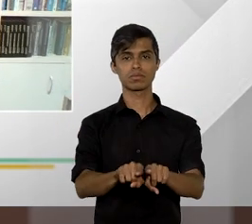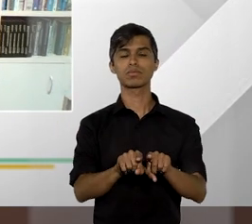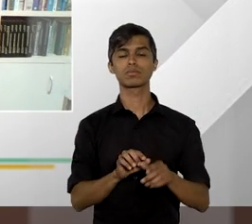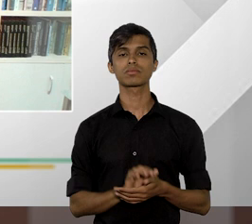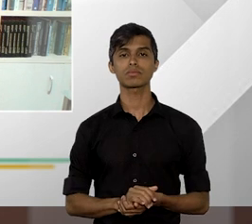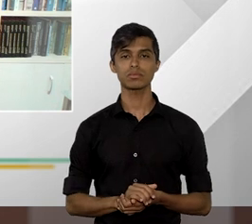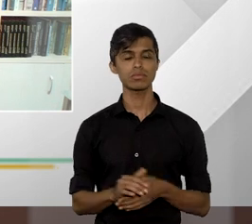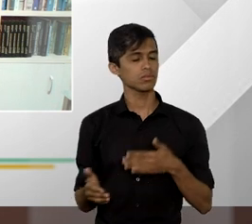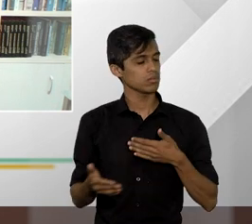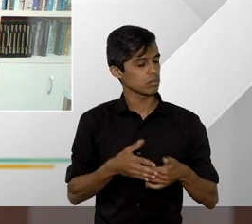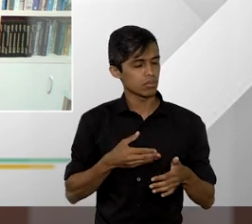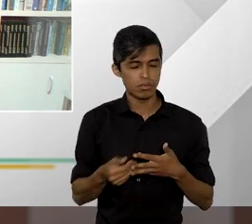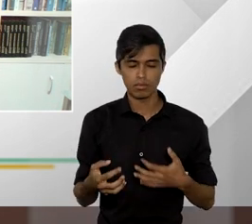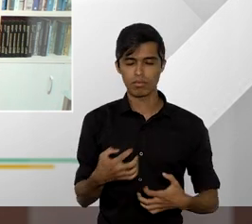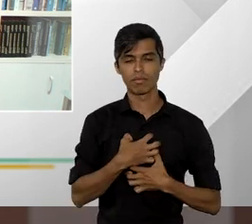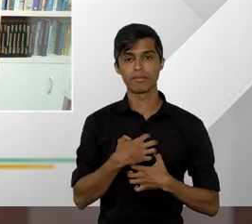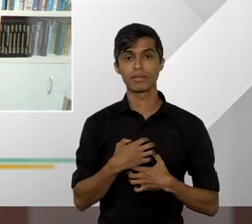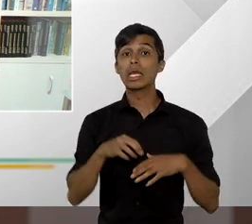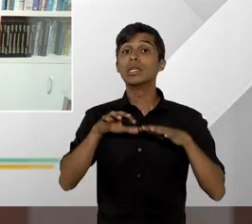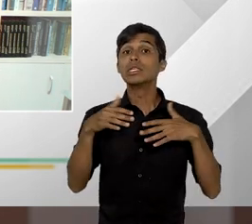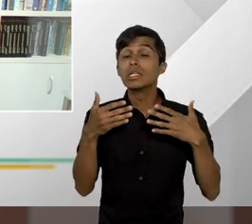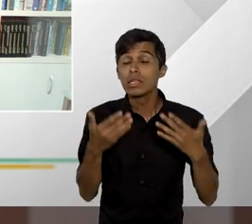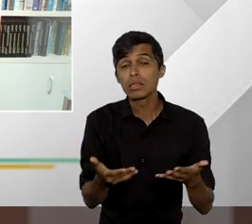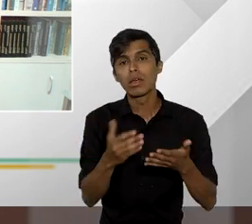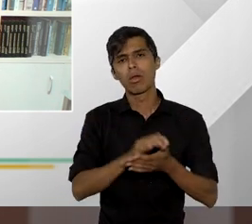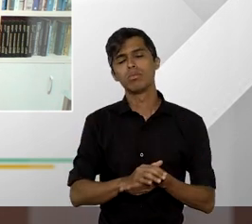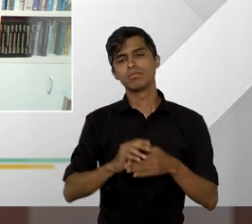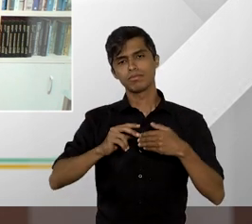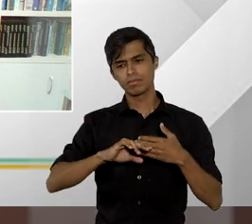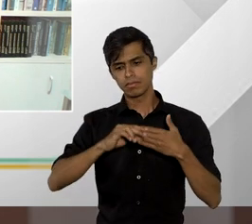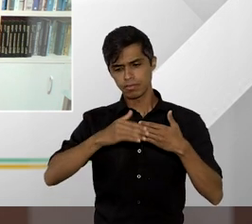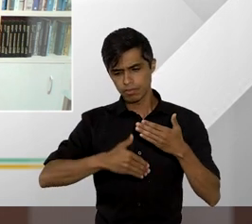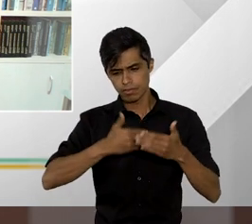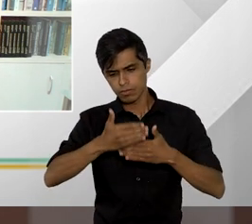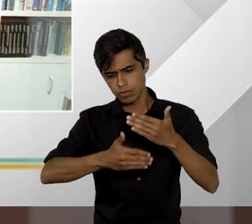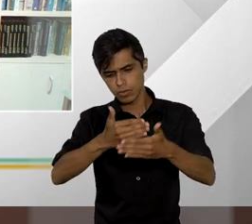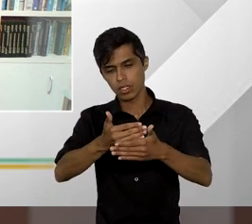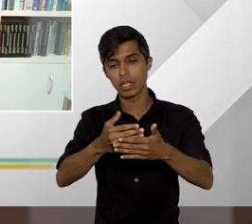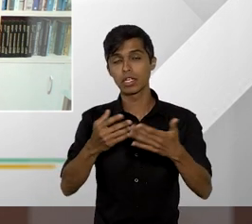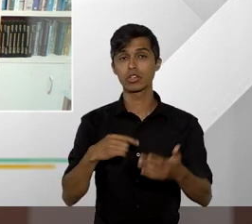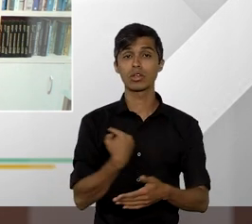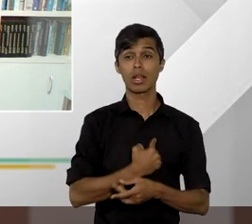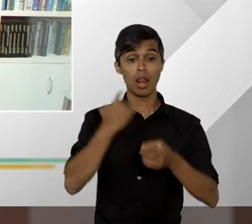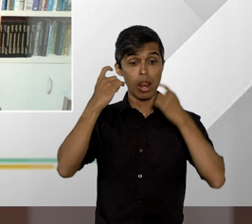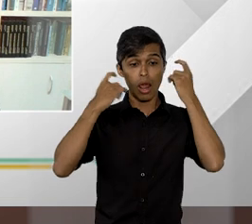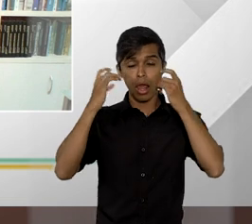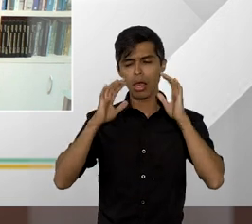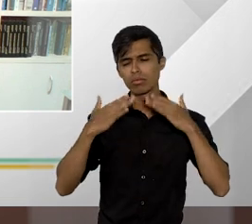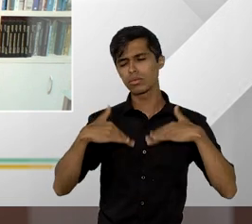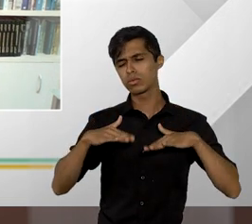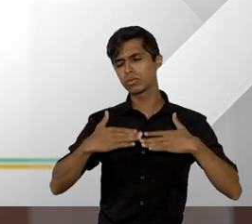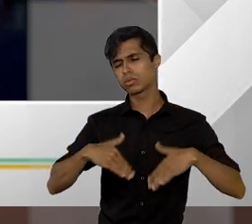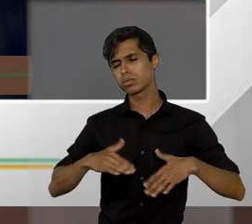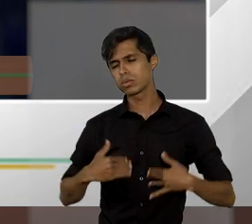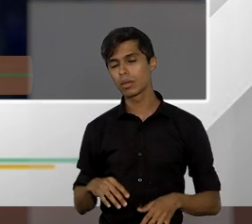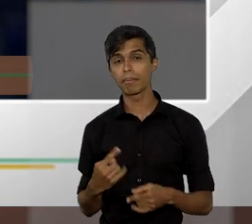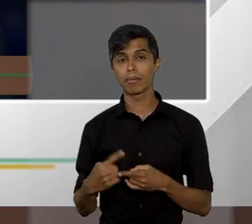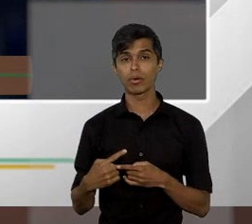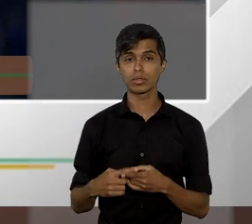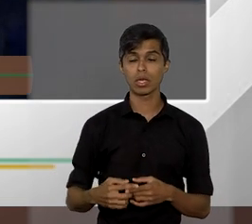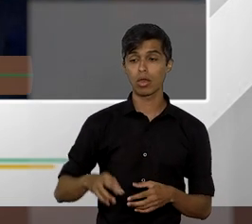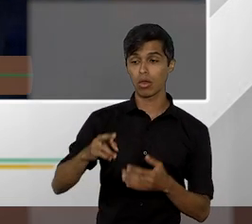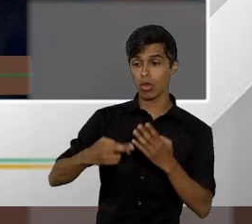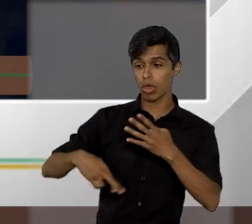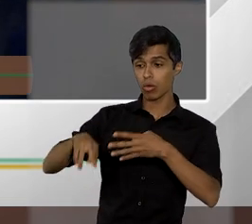seja ela qual for e na medida em que isso aconteça essa nossa preocupação fica eliminada porque o recurso